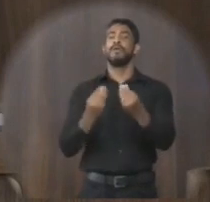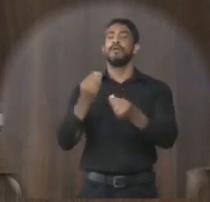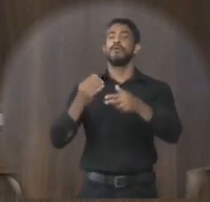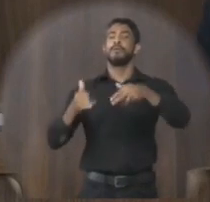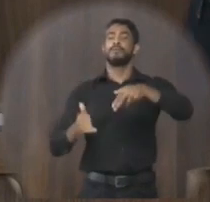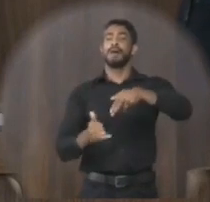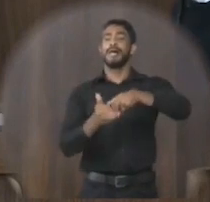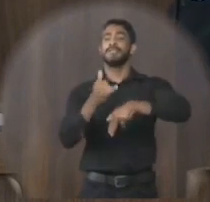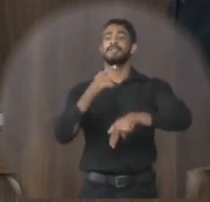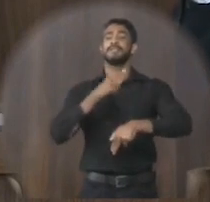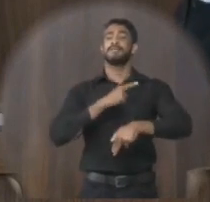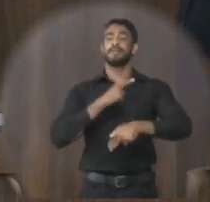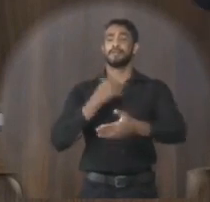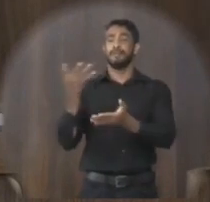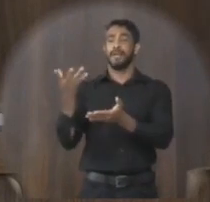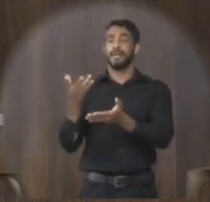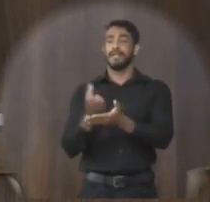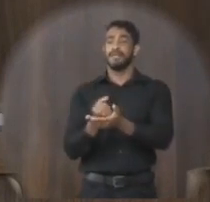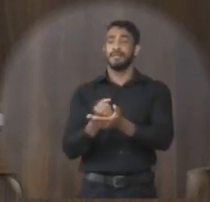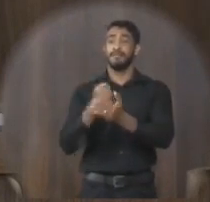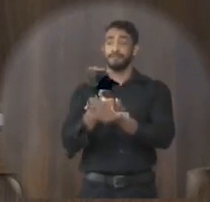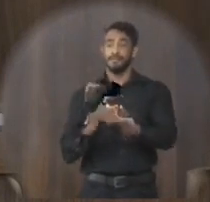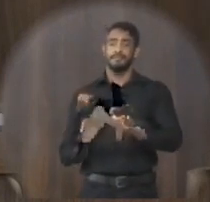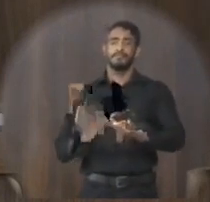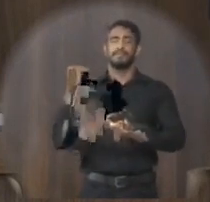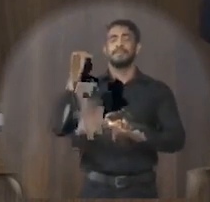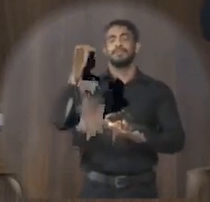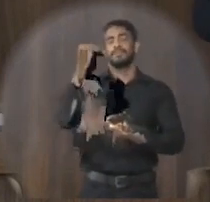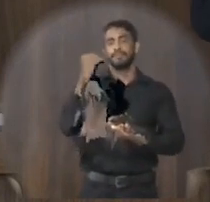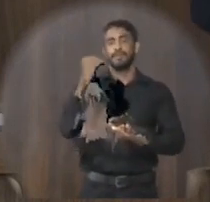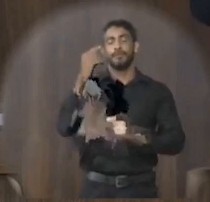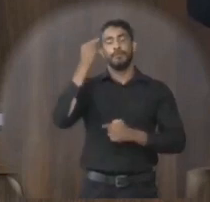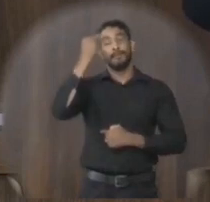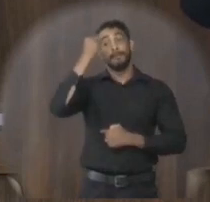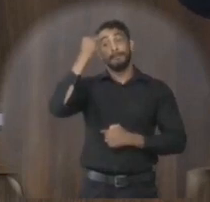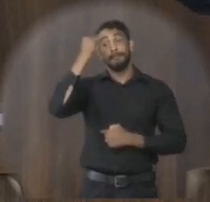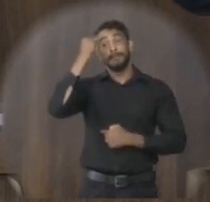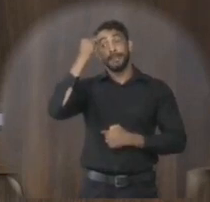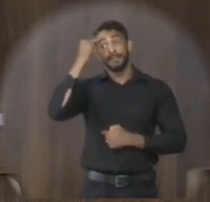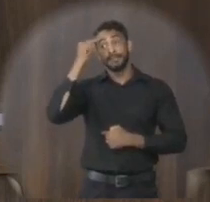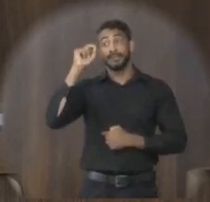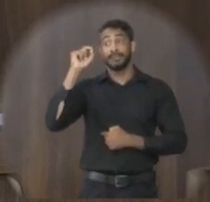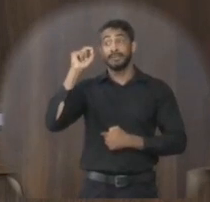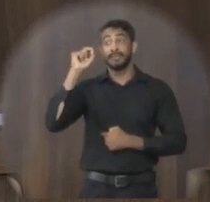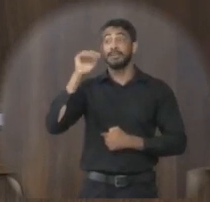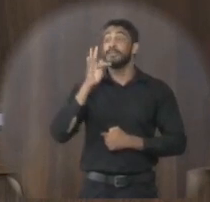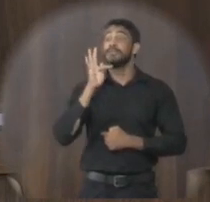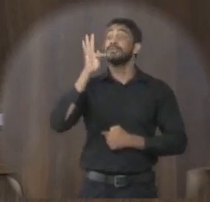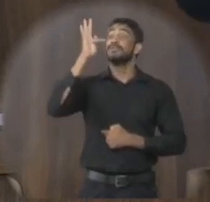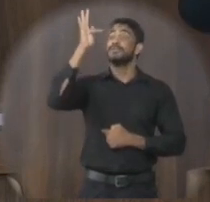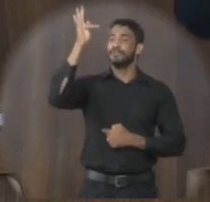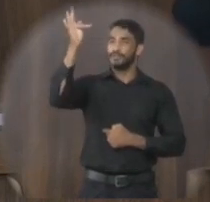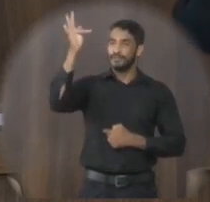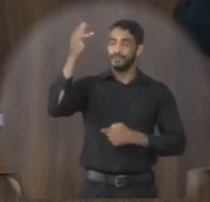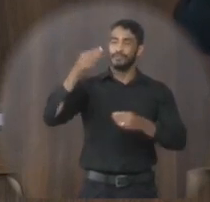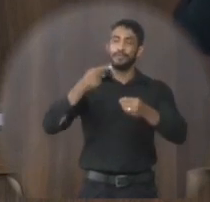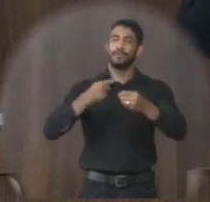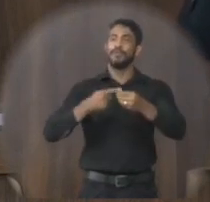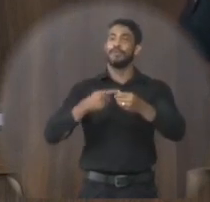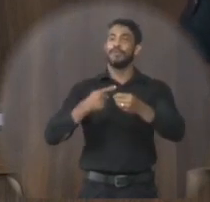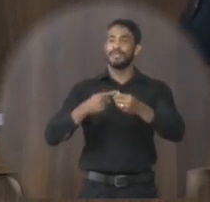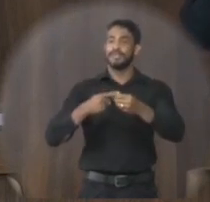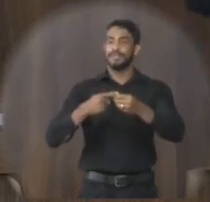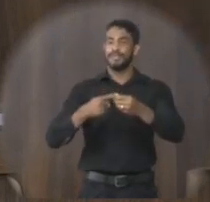as vítimas já possam ter até recebido um valor superior, imagina se lá no futuro, o município